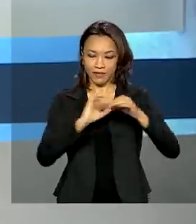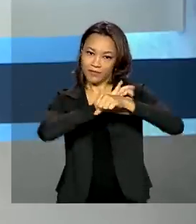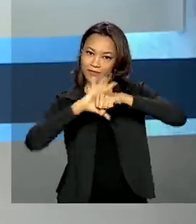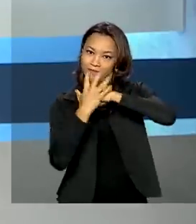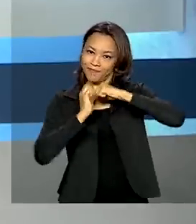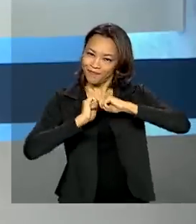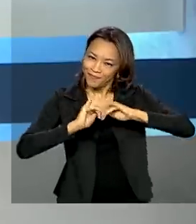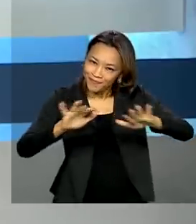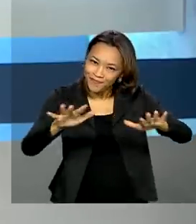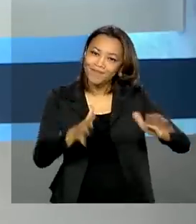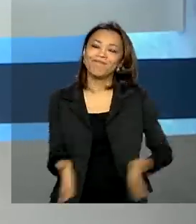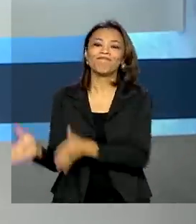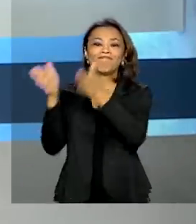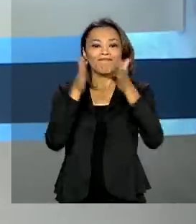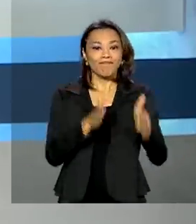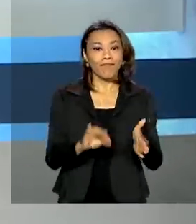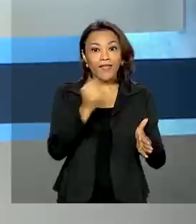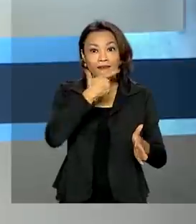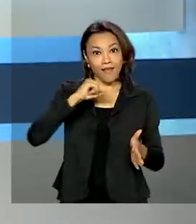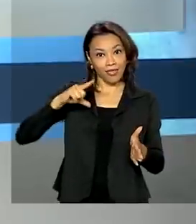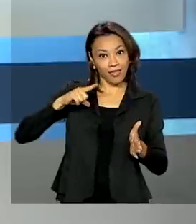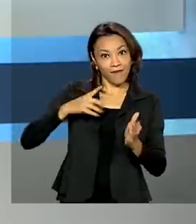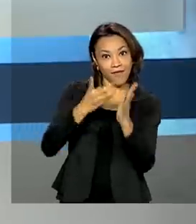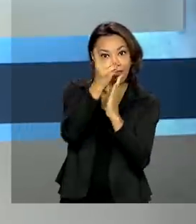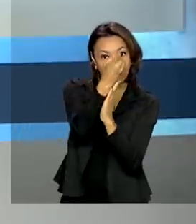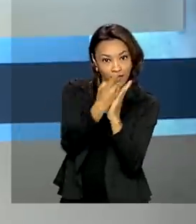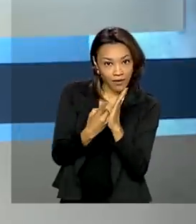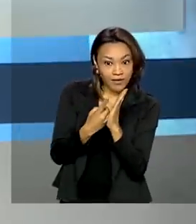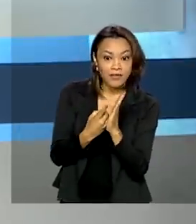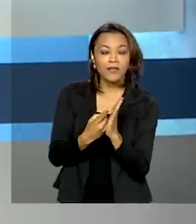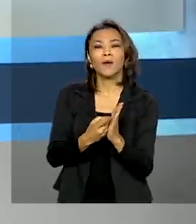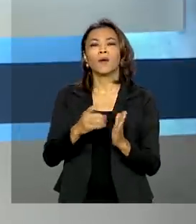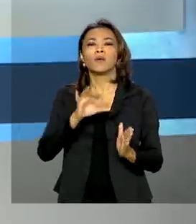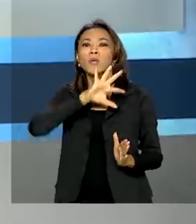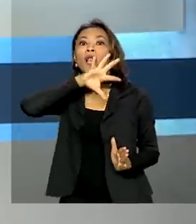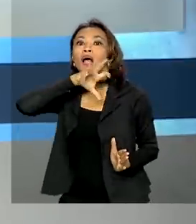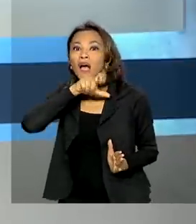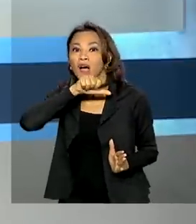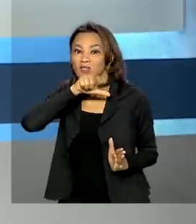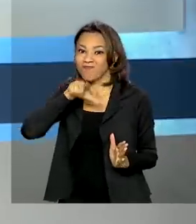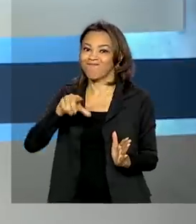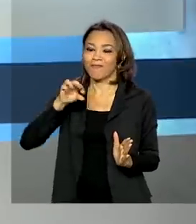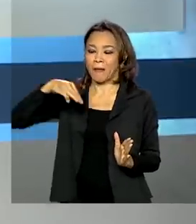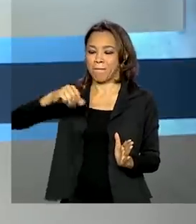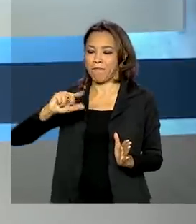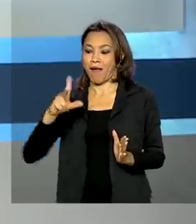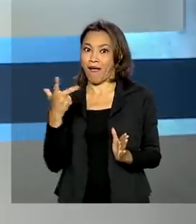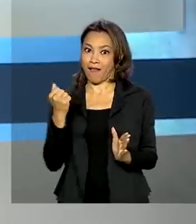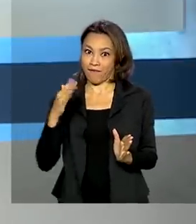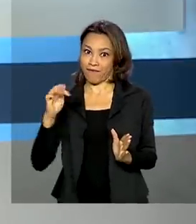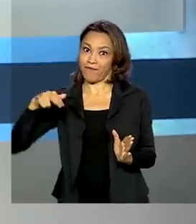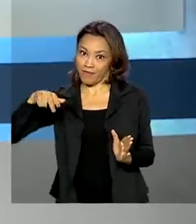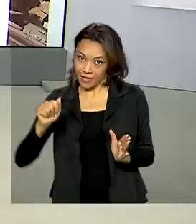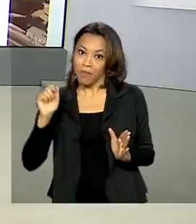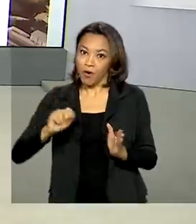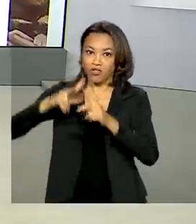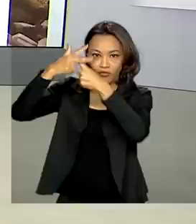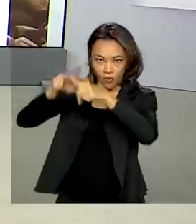E veja também, quem teve a declaração do imposto de renda retido na malha fina já pode fazer as correções.